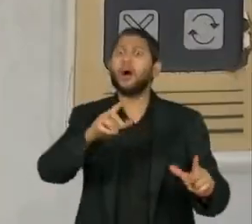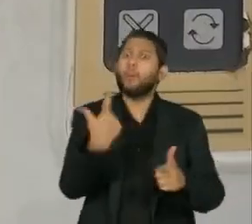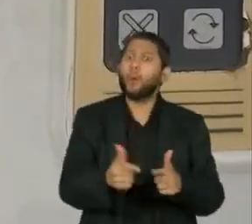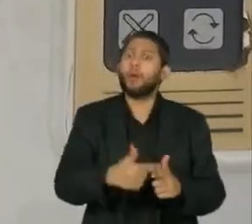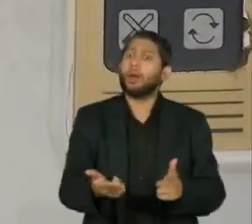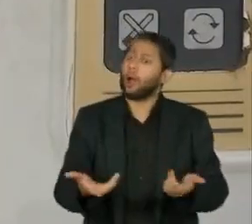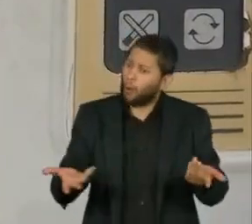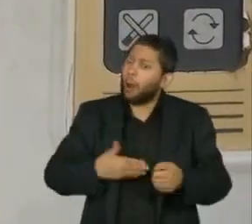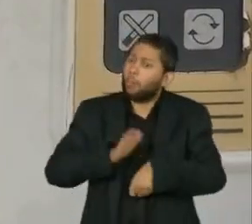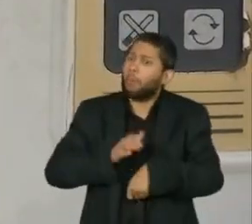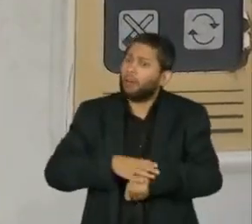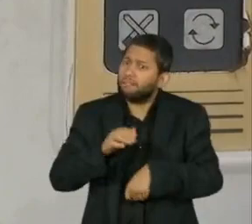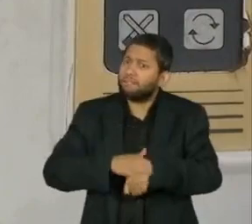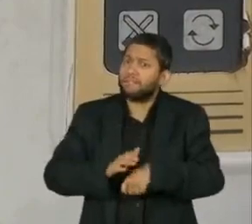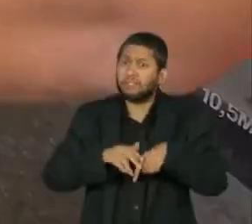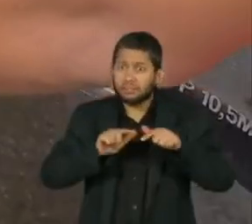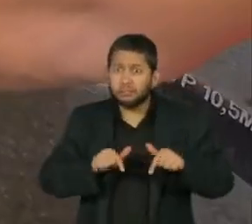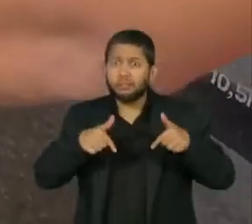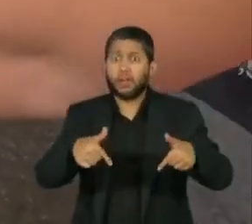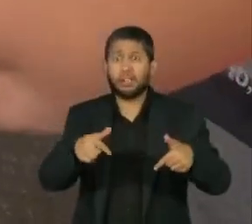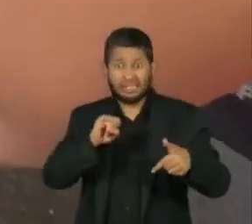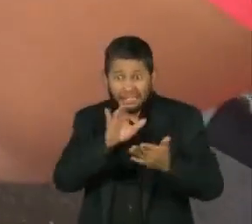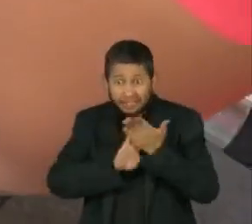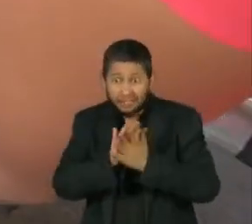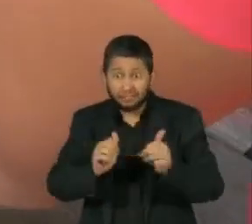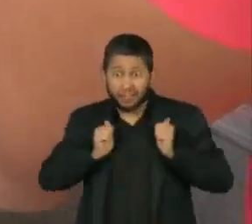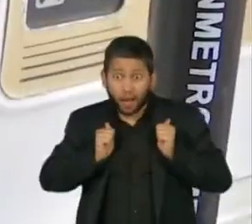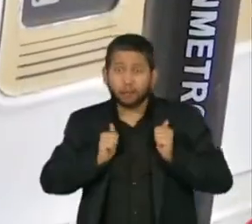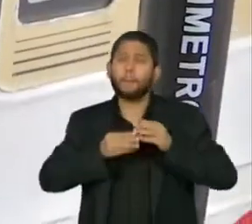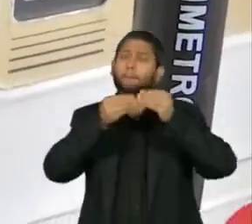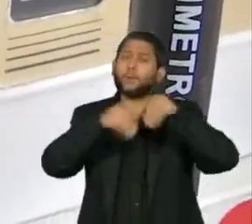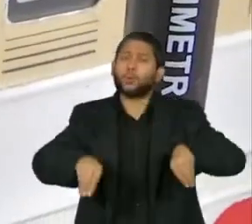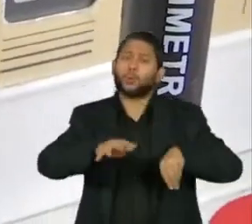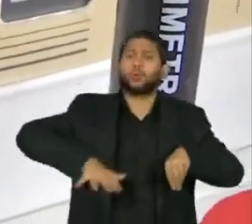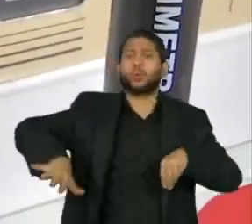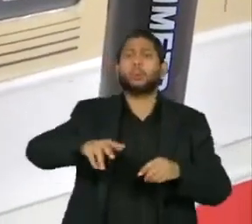completo e mais ainda. É um suicídio para a população mais pobre. Então, vamos lá.